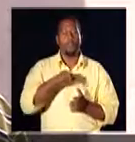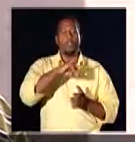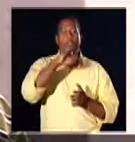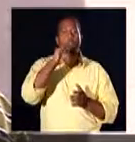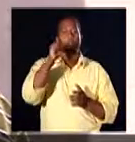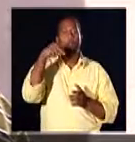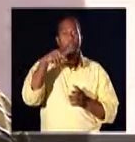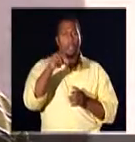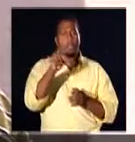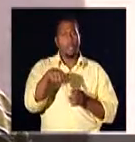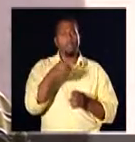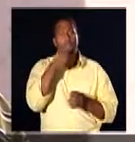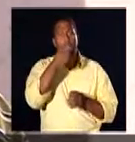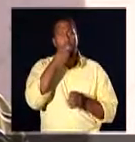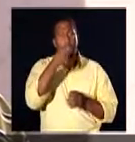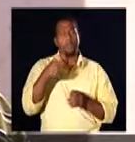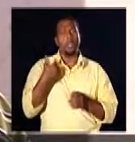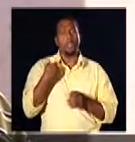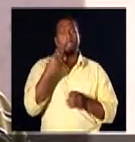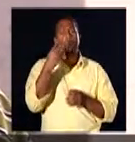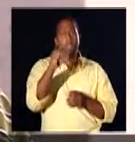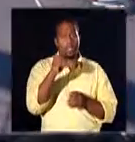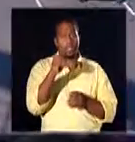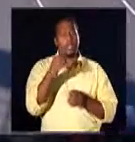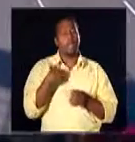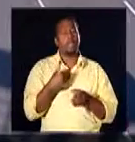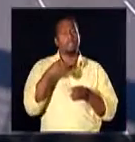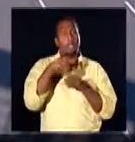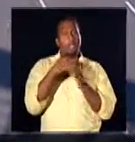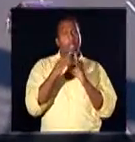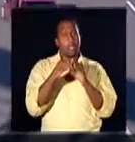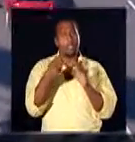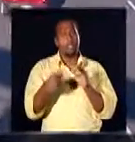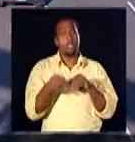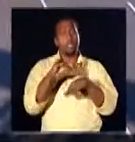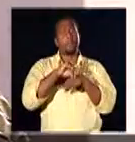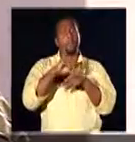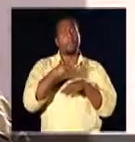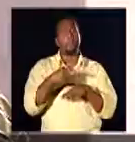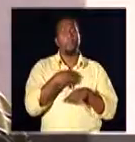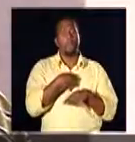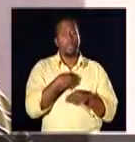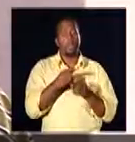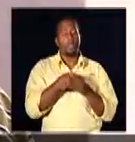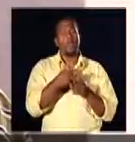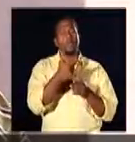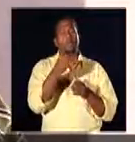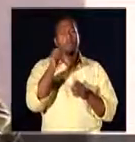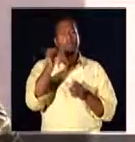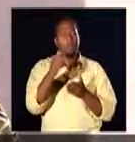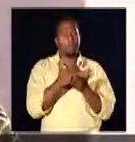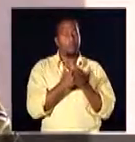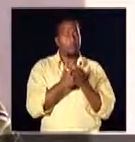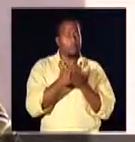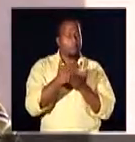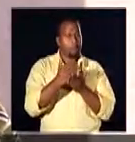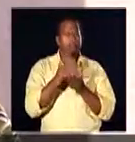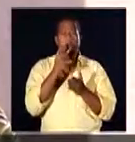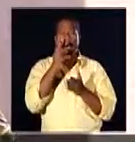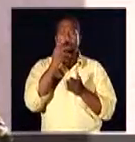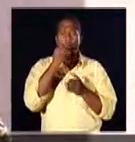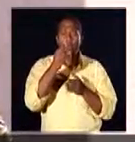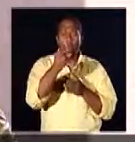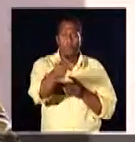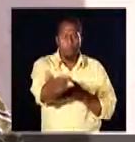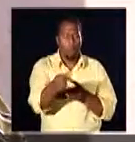Jan Penalva é jornalista, tem 30 anos e mora na capital baiana. Em 2008, iniciou uma longa